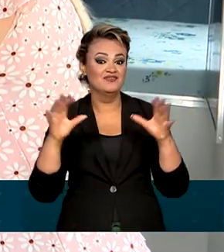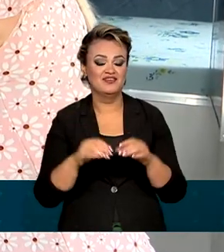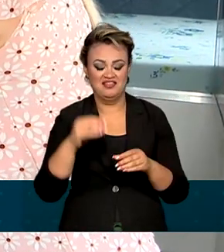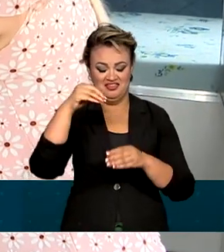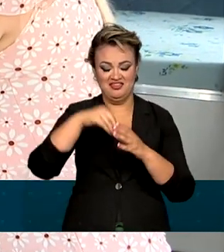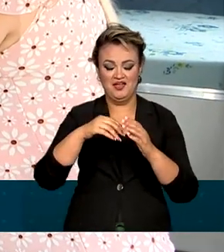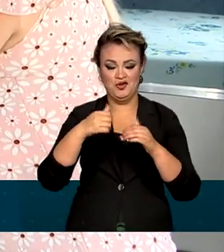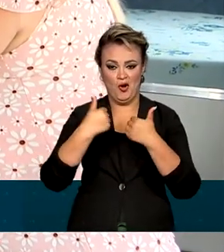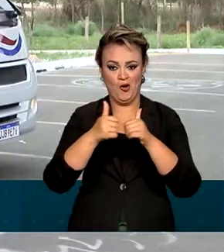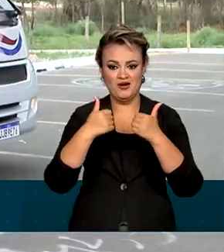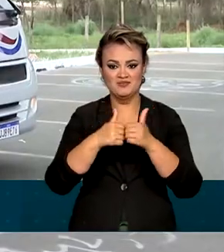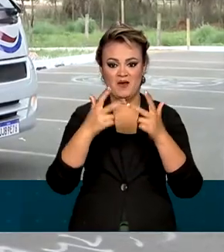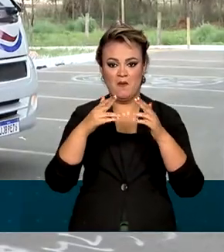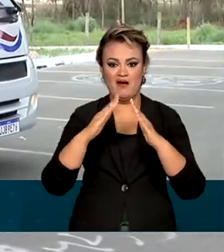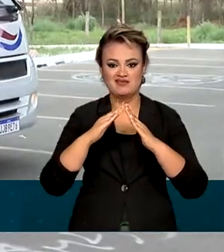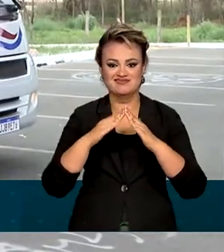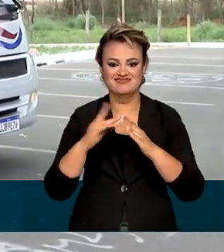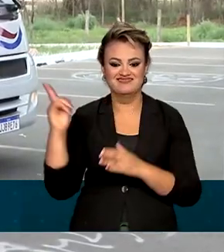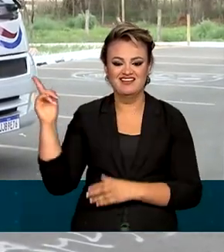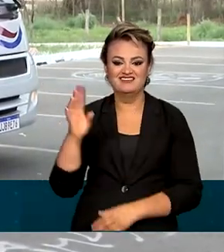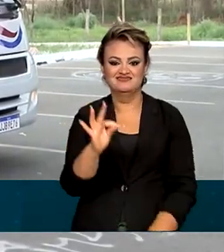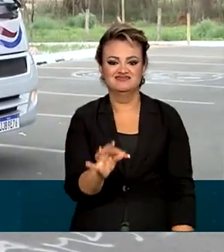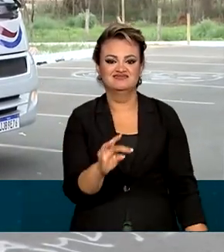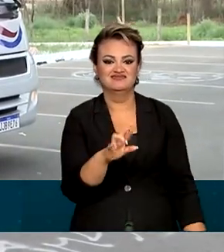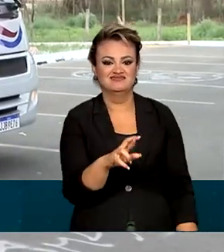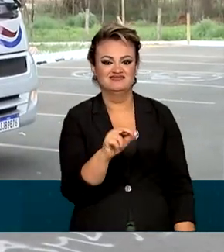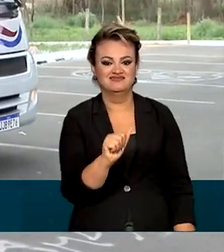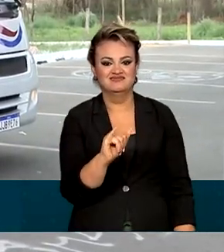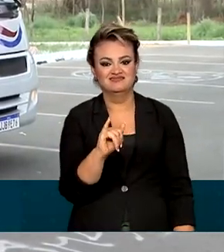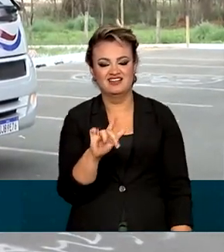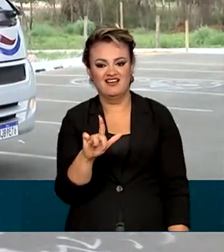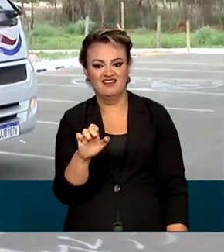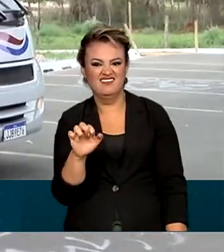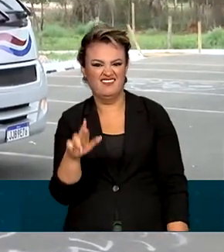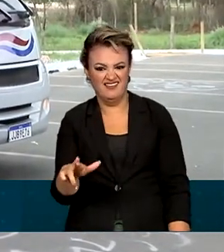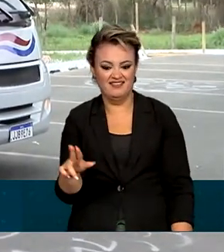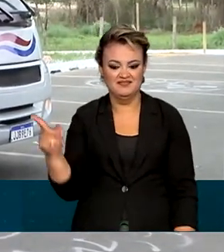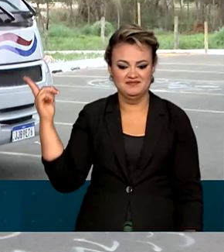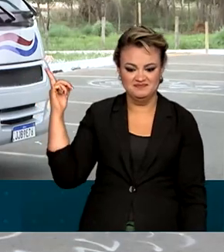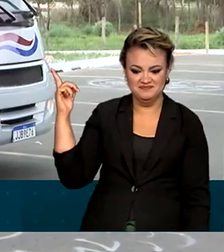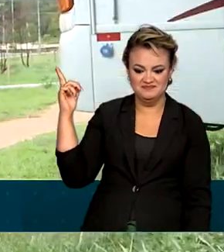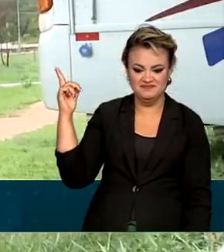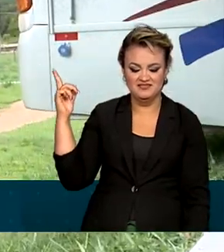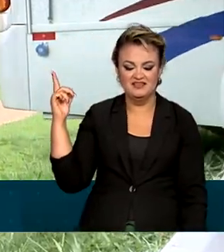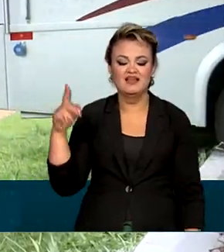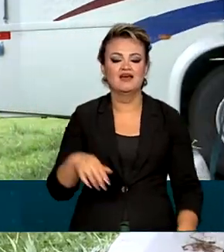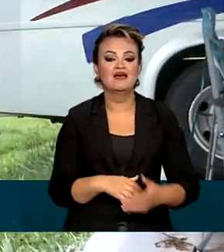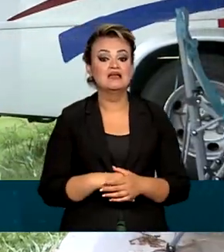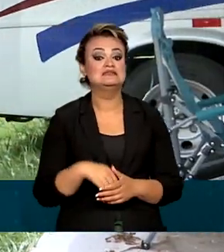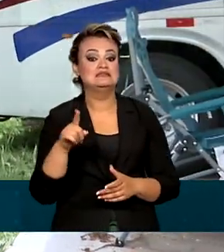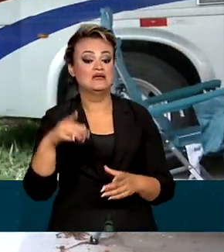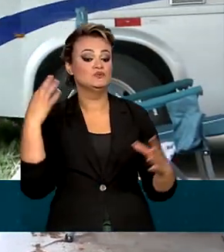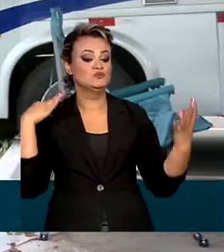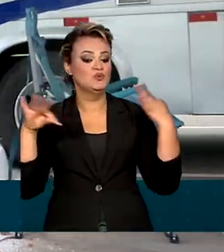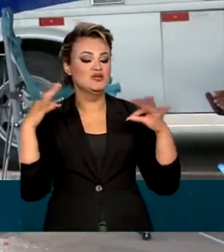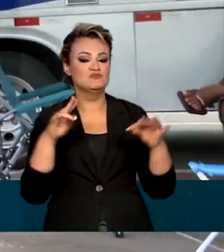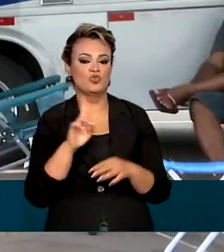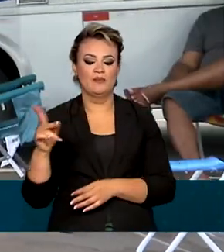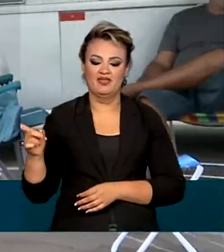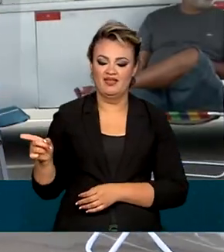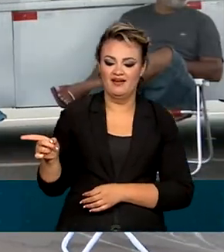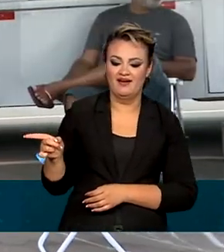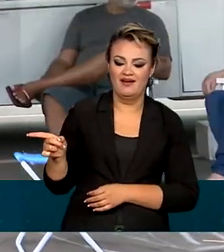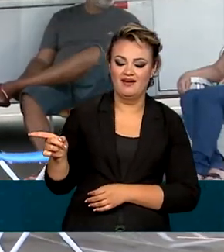casa é mais ou menos assim a vida dos praticantes do caravanismo, que é o turismo feito com